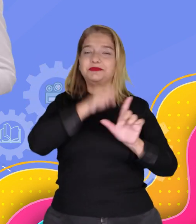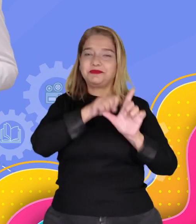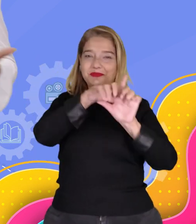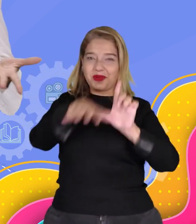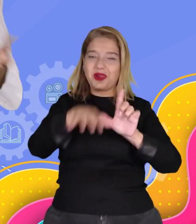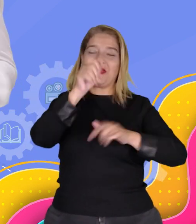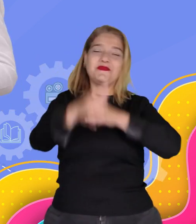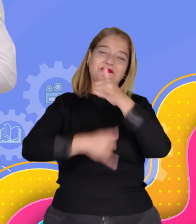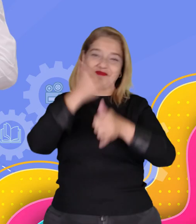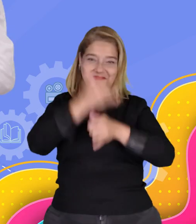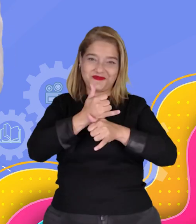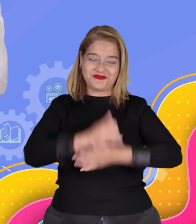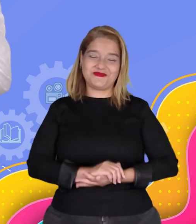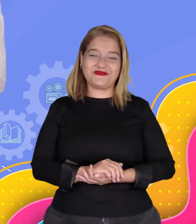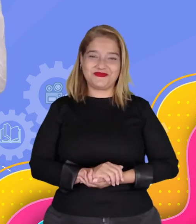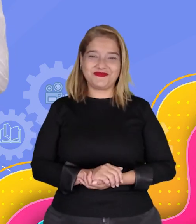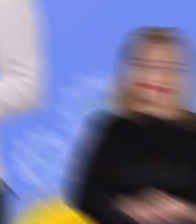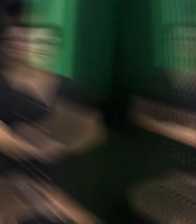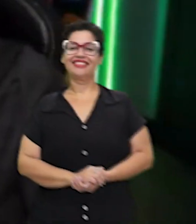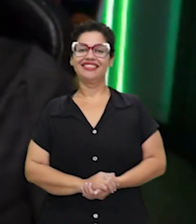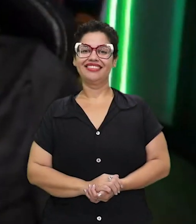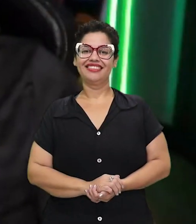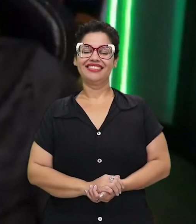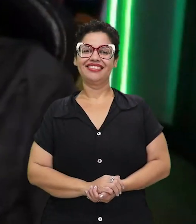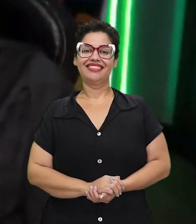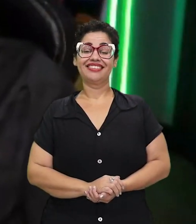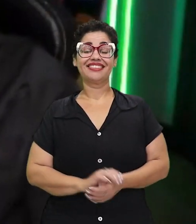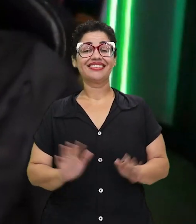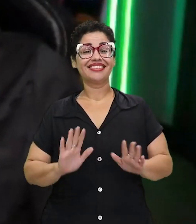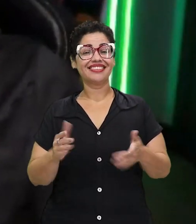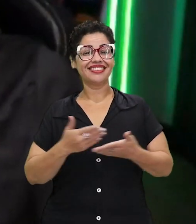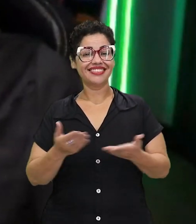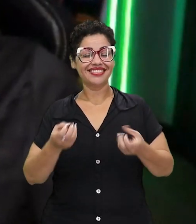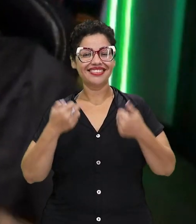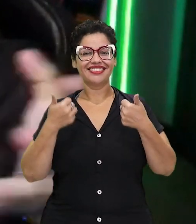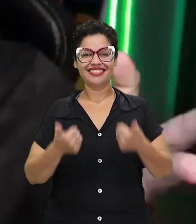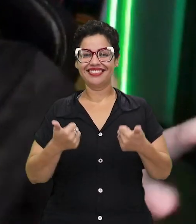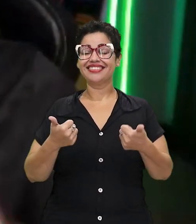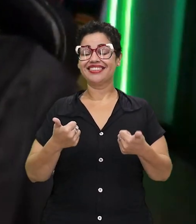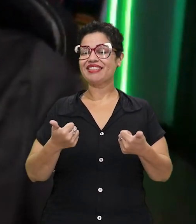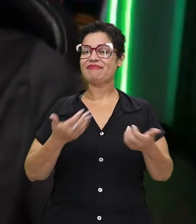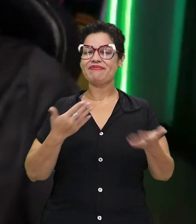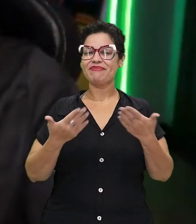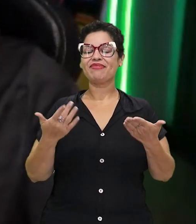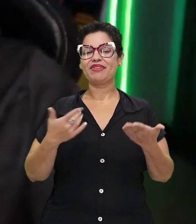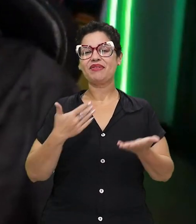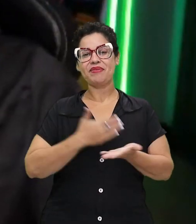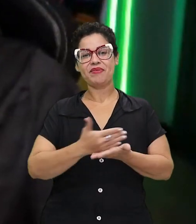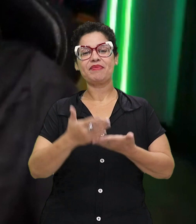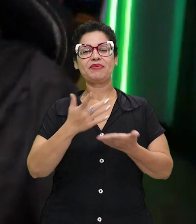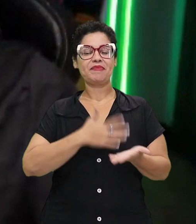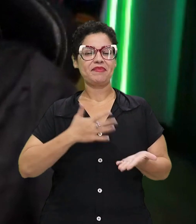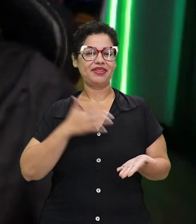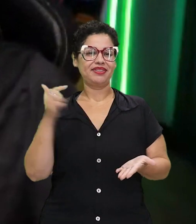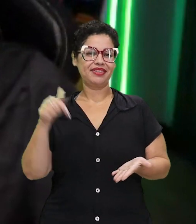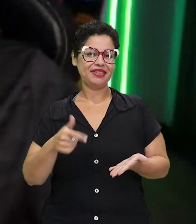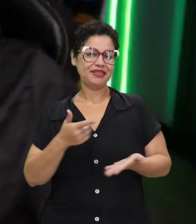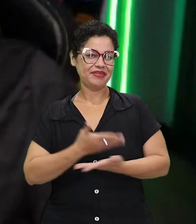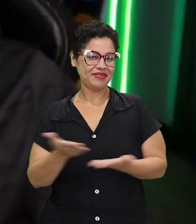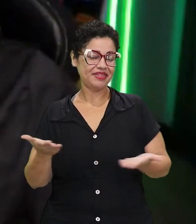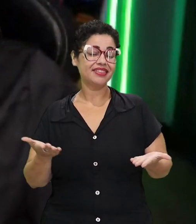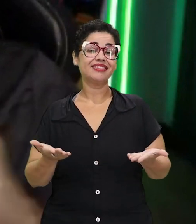de conteúdo para internet. Fala aí, galera! Queria falar aí de início, né? Que é um prazer estar aí com vocês.